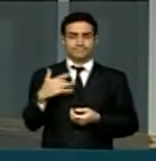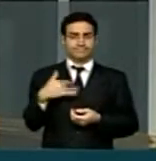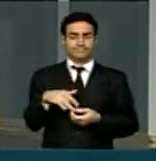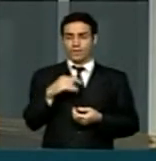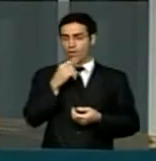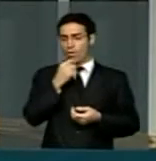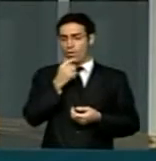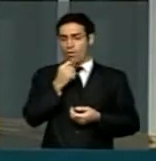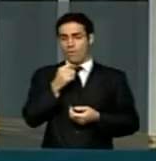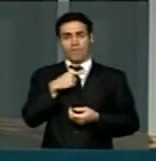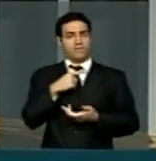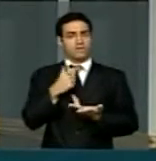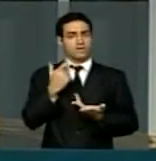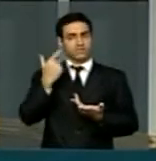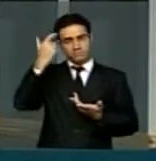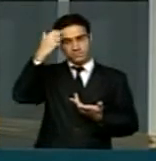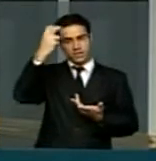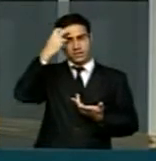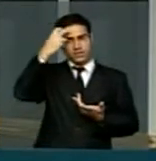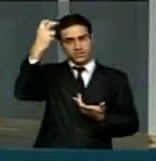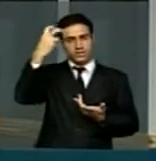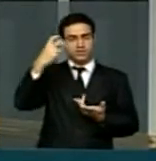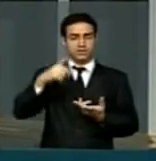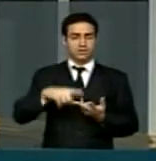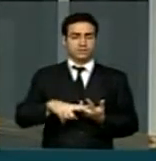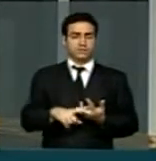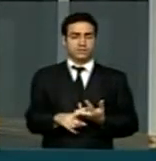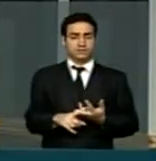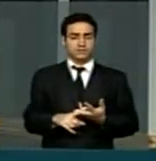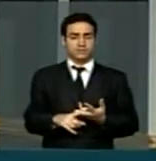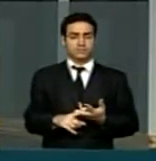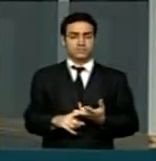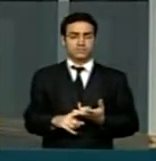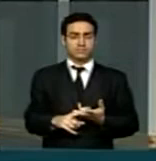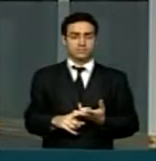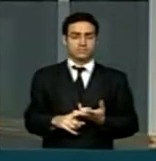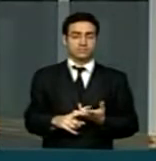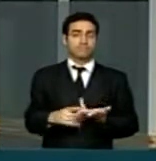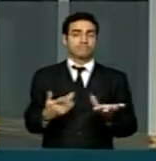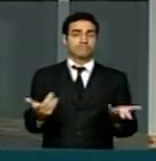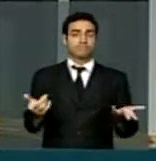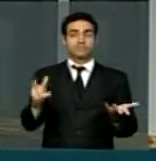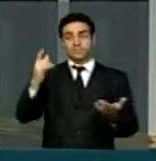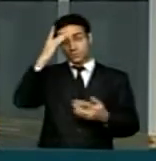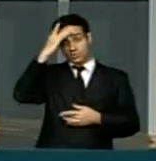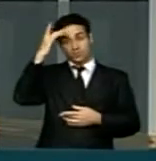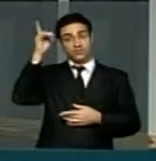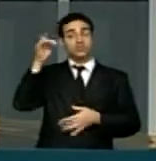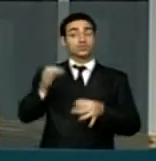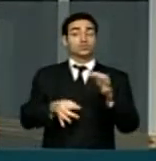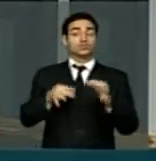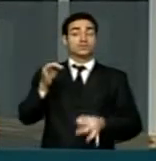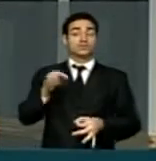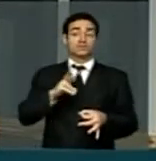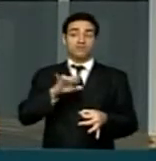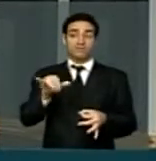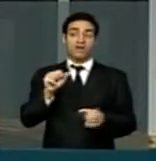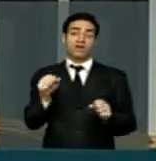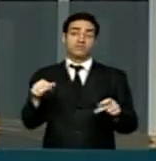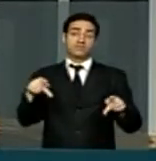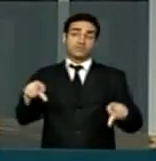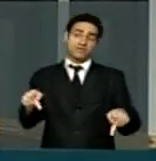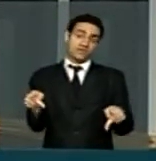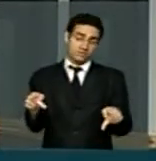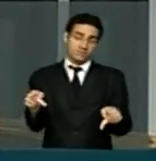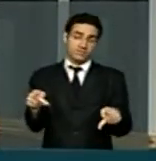tem um preparo intelectual grande. E aí esse homem vai ficar de pijama em casa.